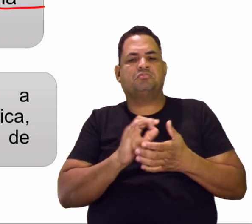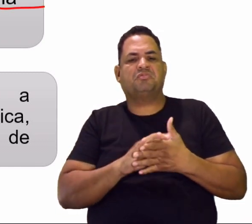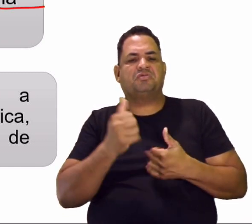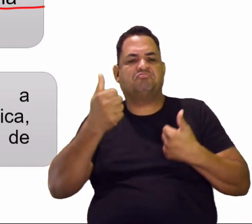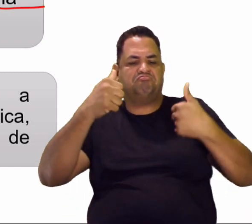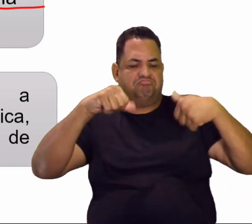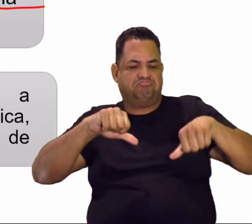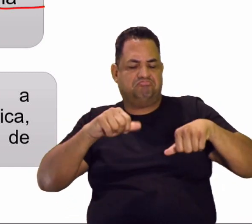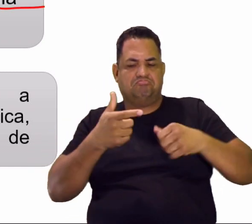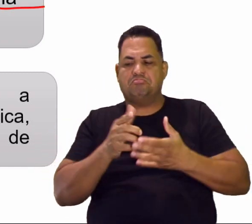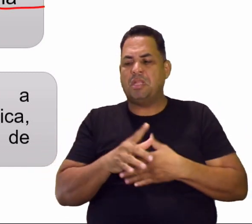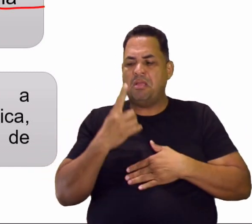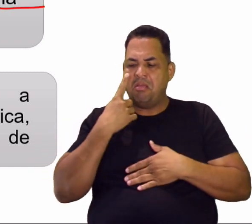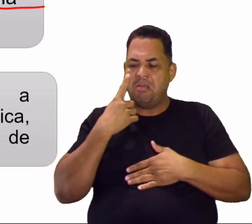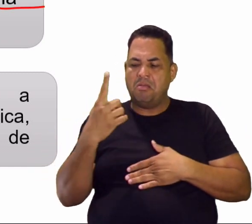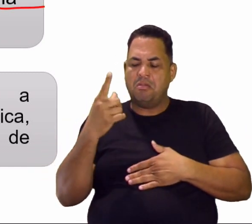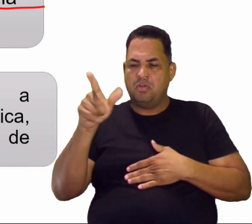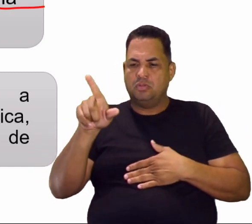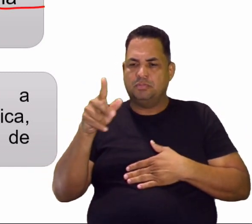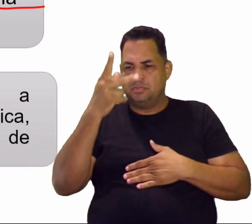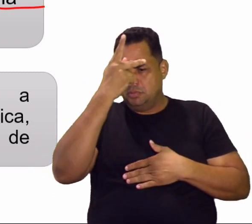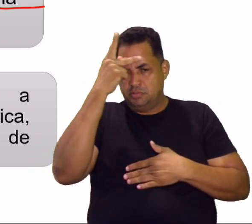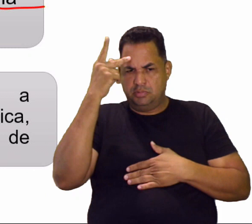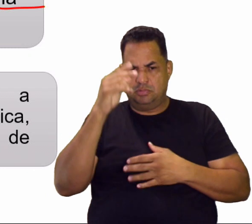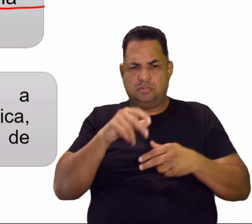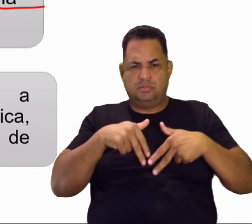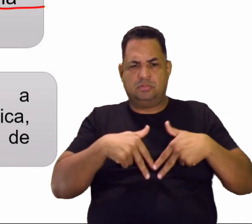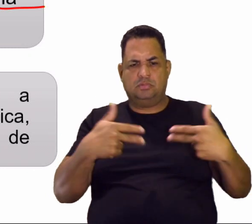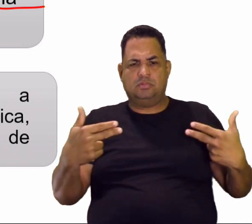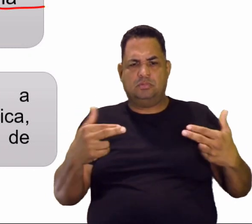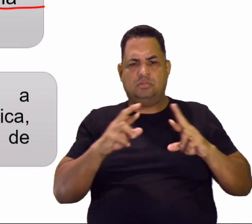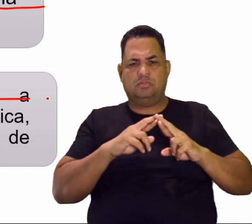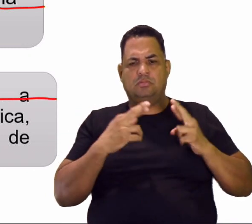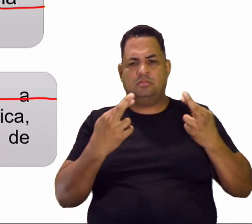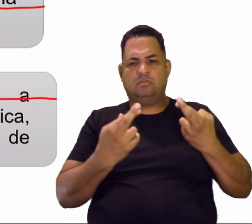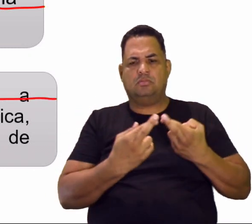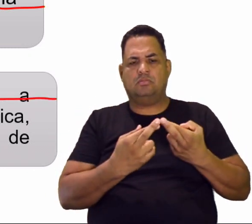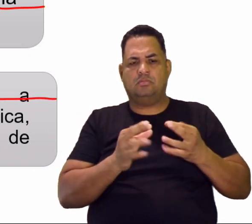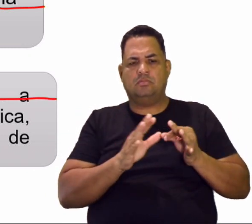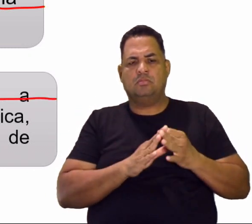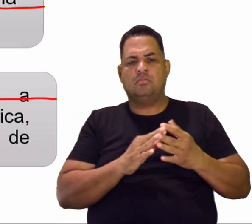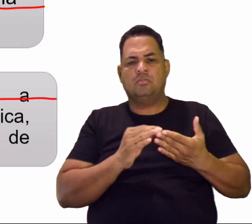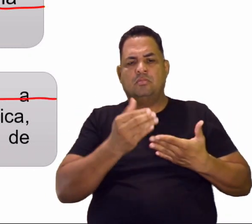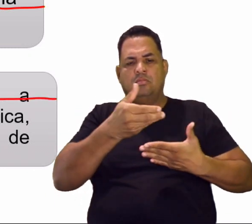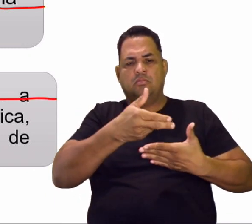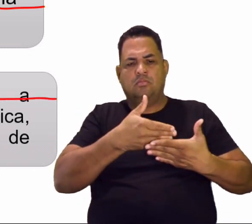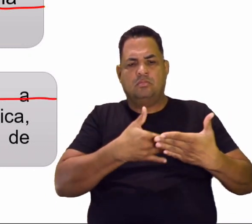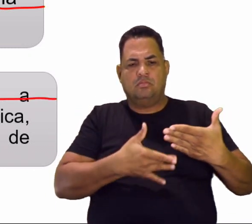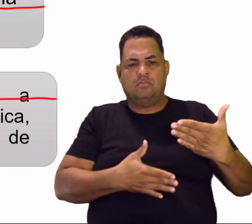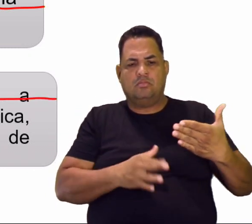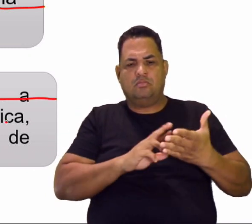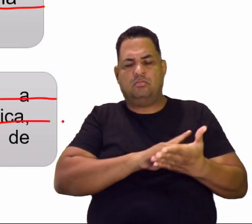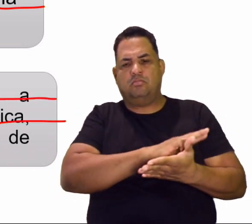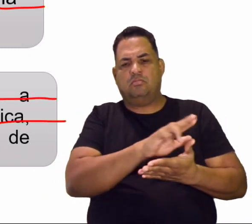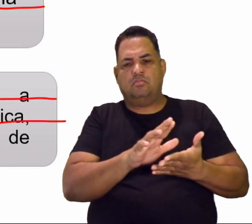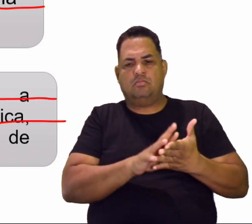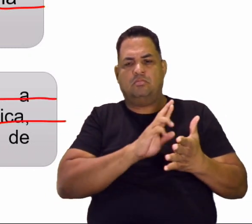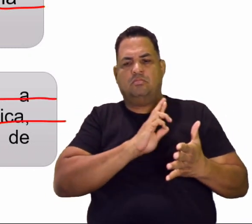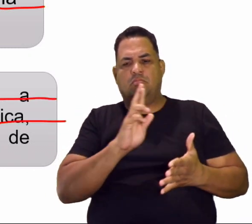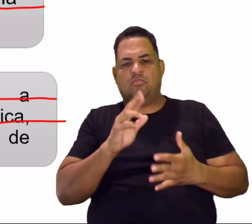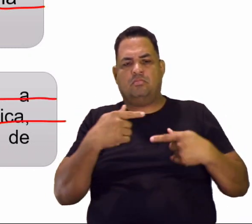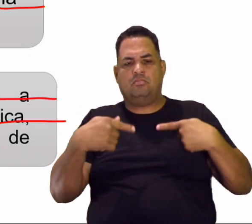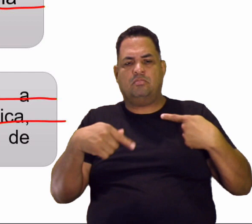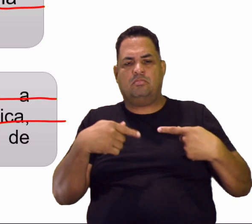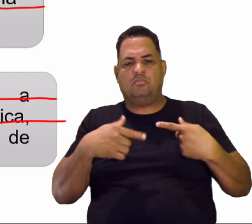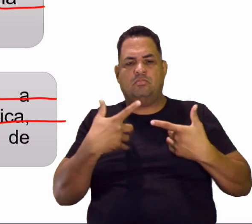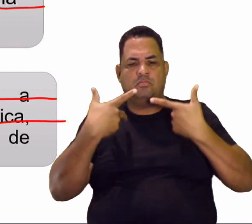relação ao outro, né? Etnia, ela reúne aspectos que engloba a diversidade cultural, religiosa,